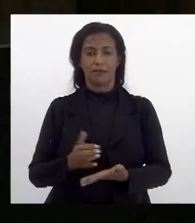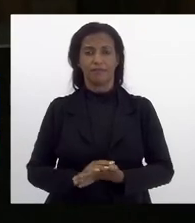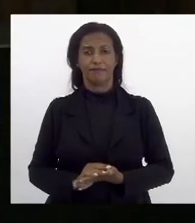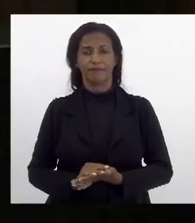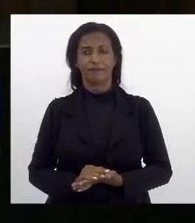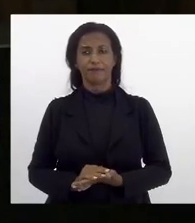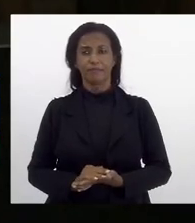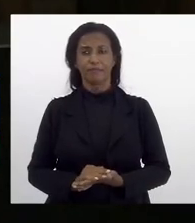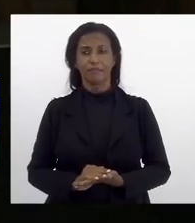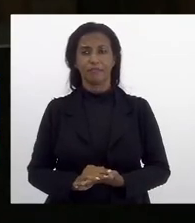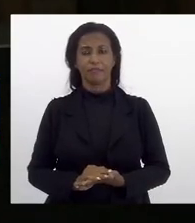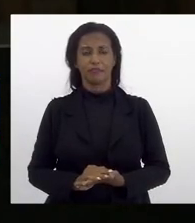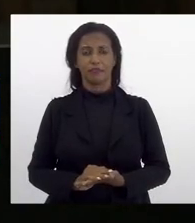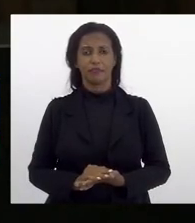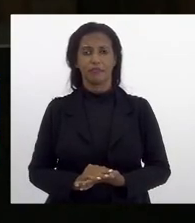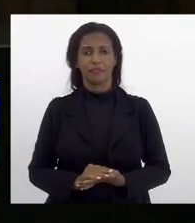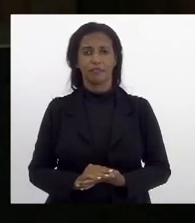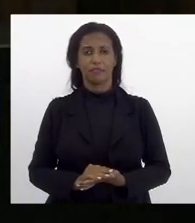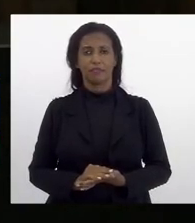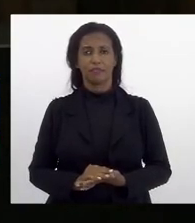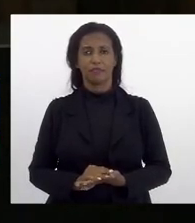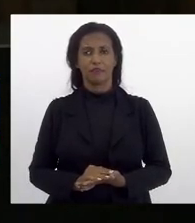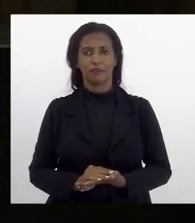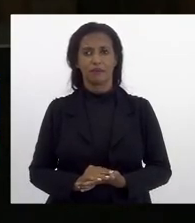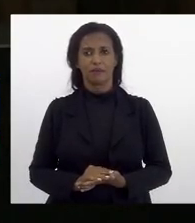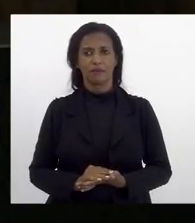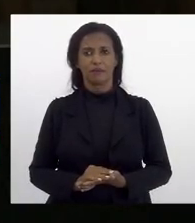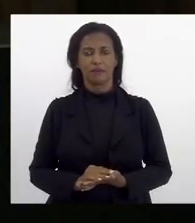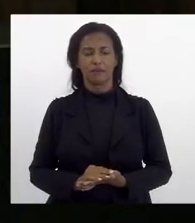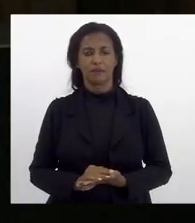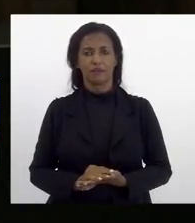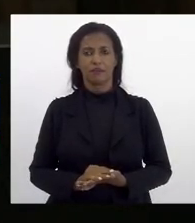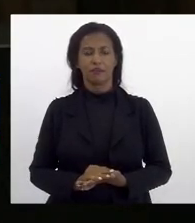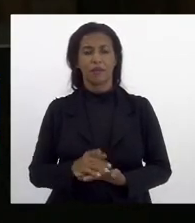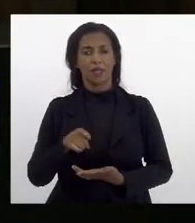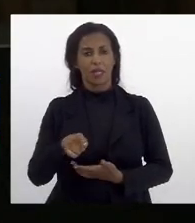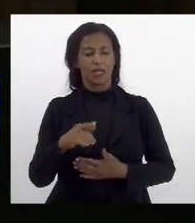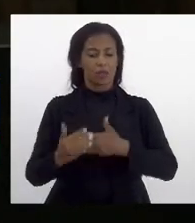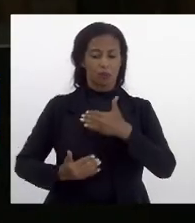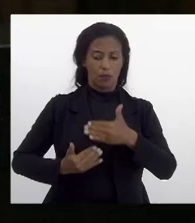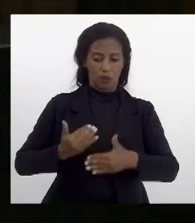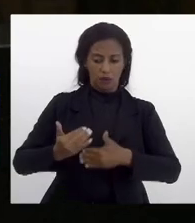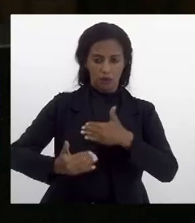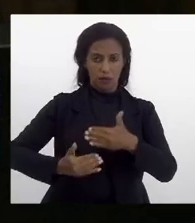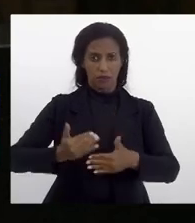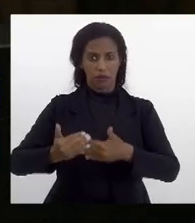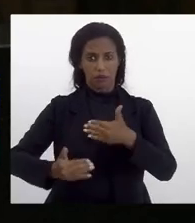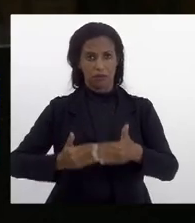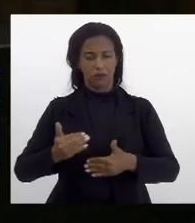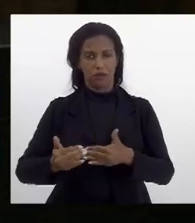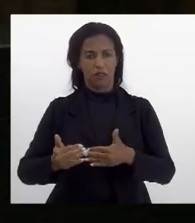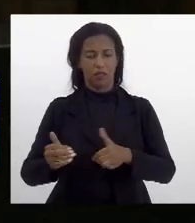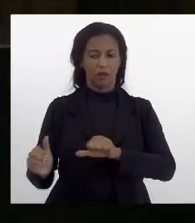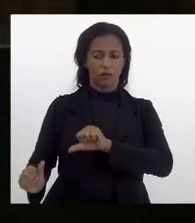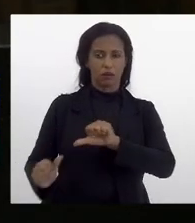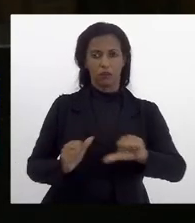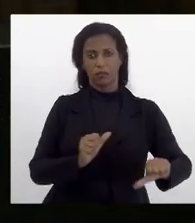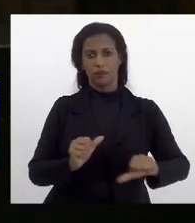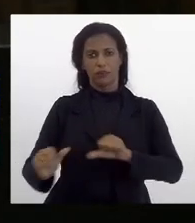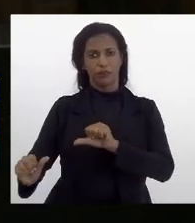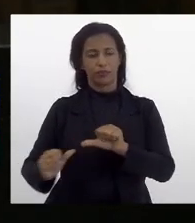processo de internalizar